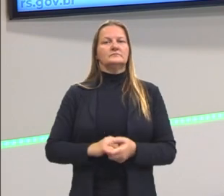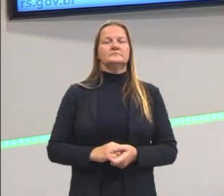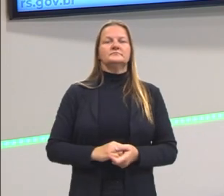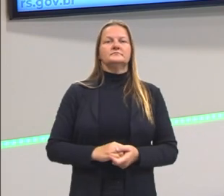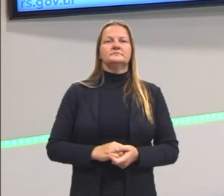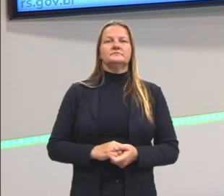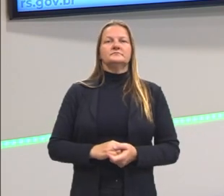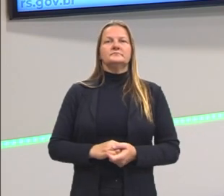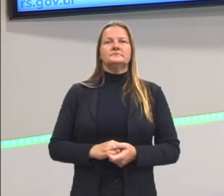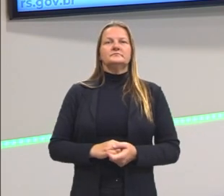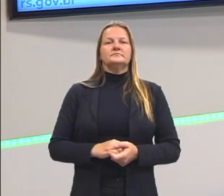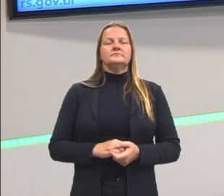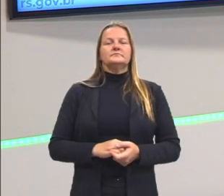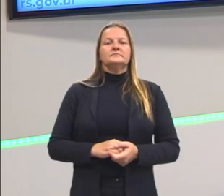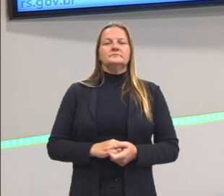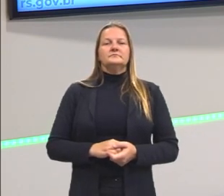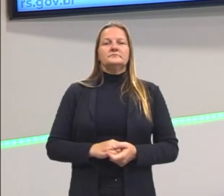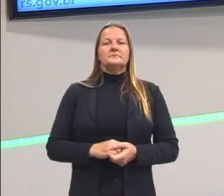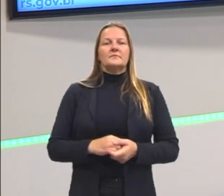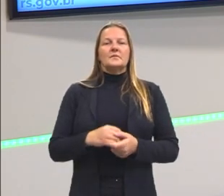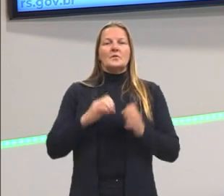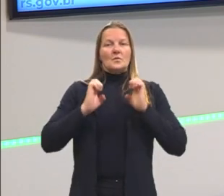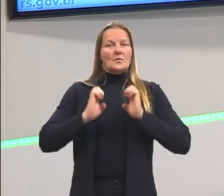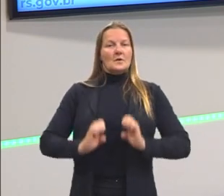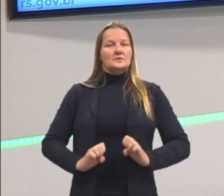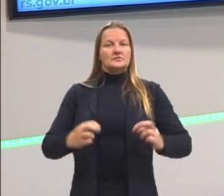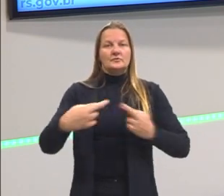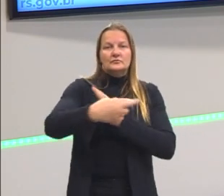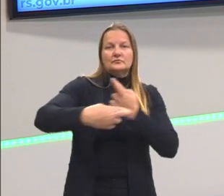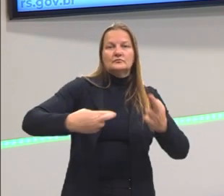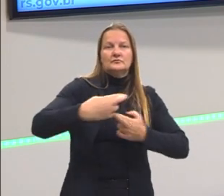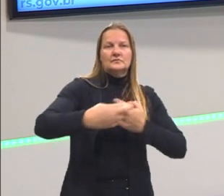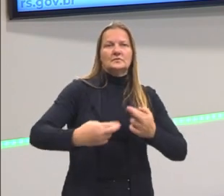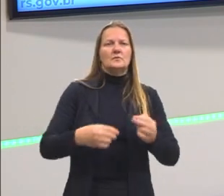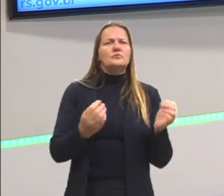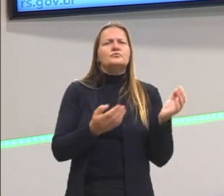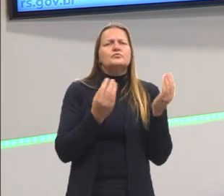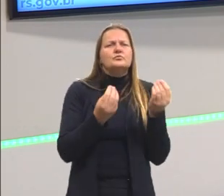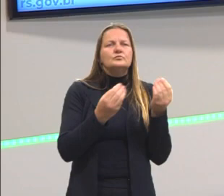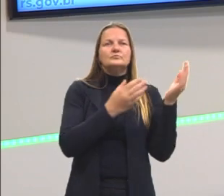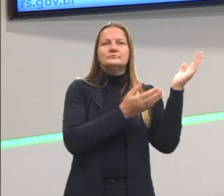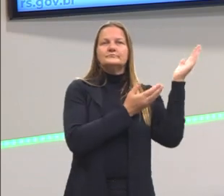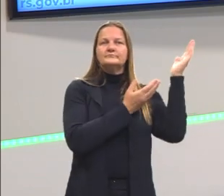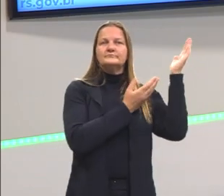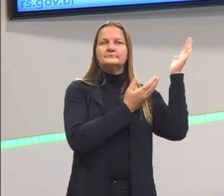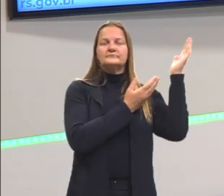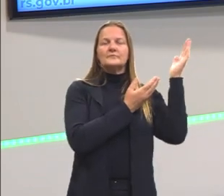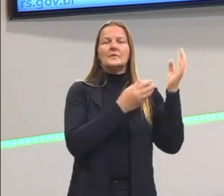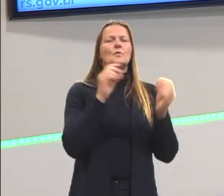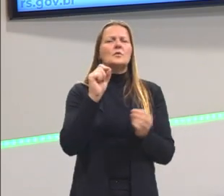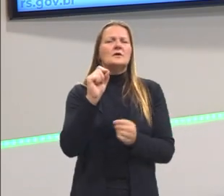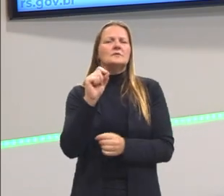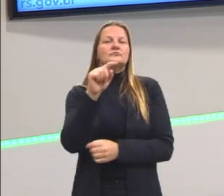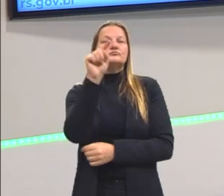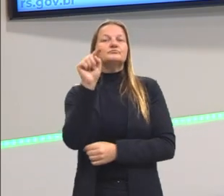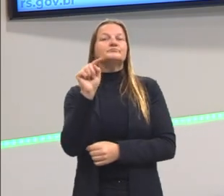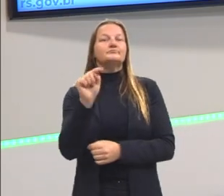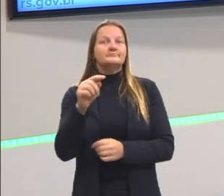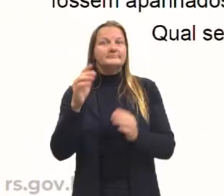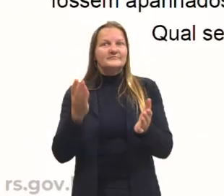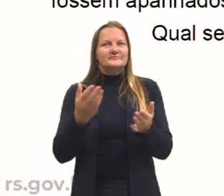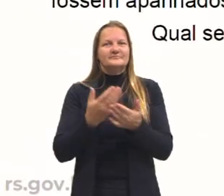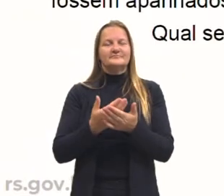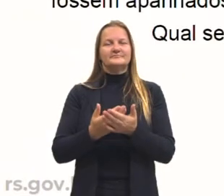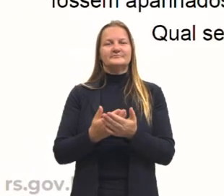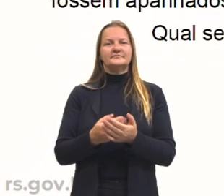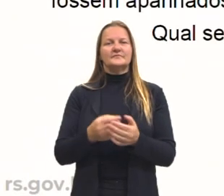hoje, relacionado à questão da ética. Então, vamos lá. Olha o problema central da nossa aula de hoje,